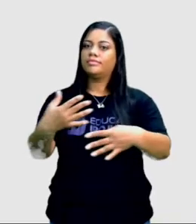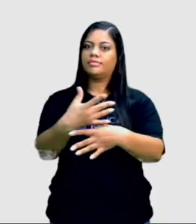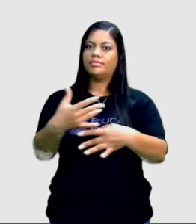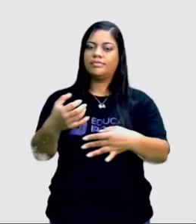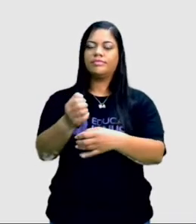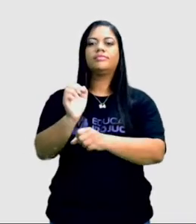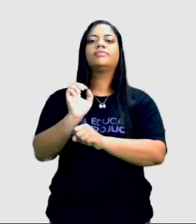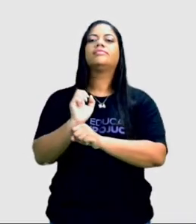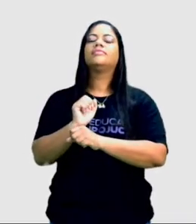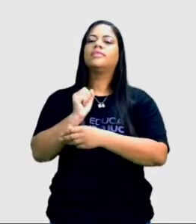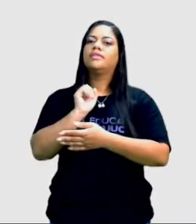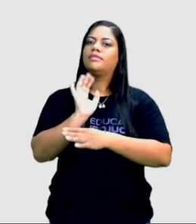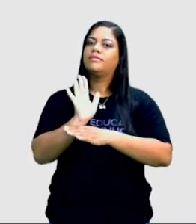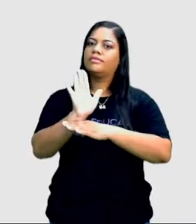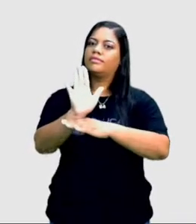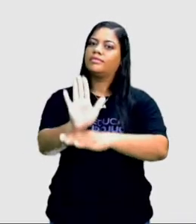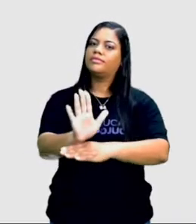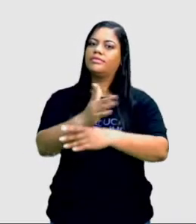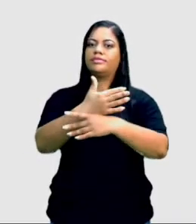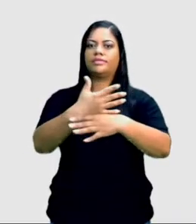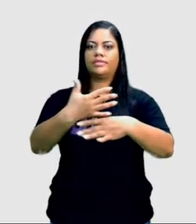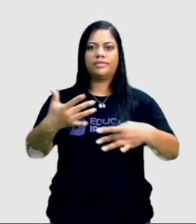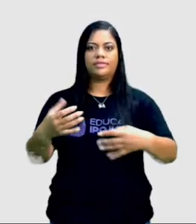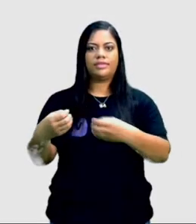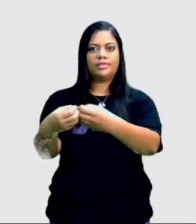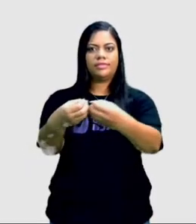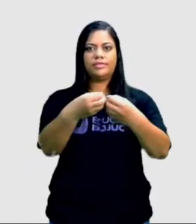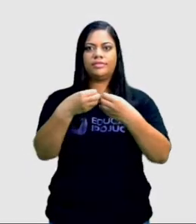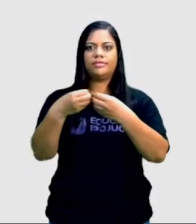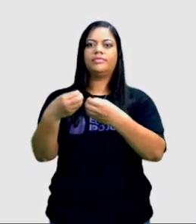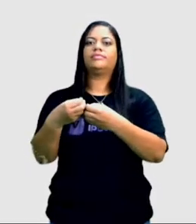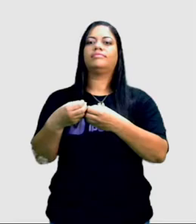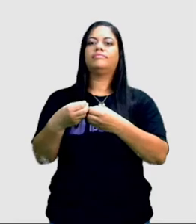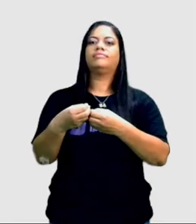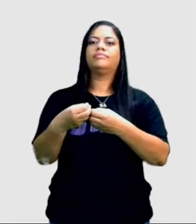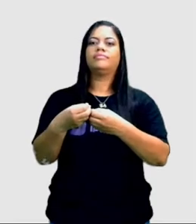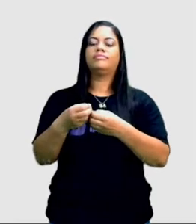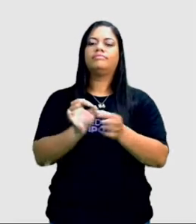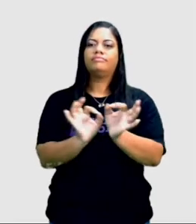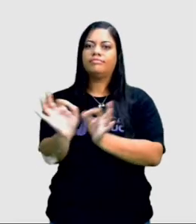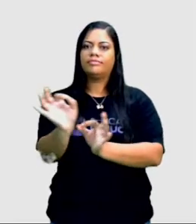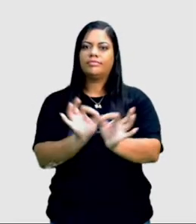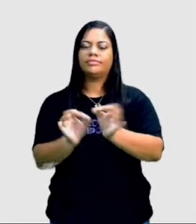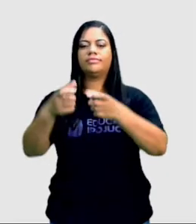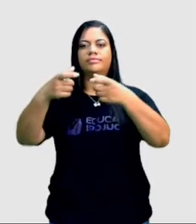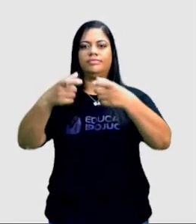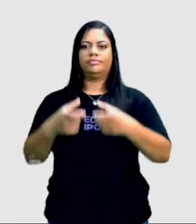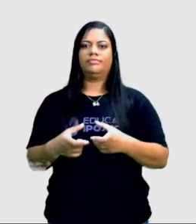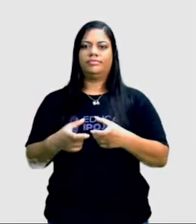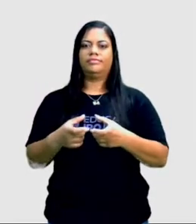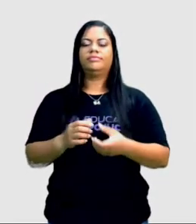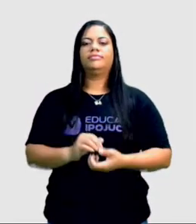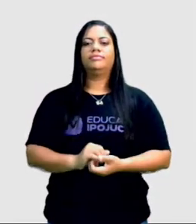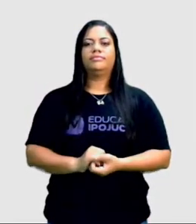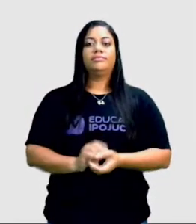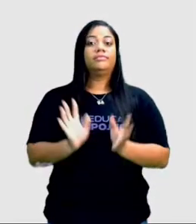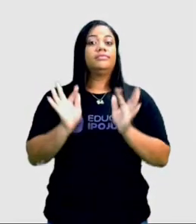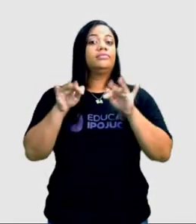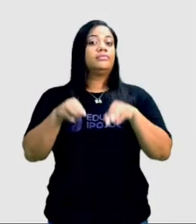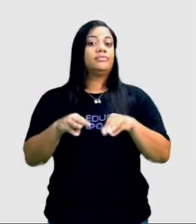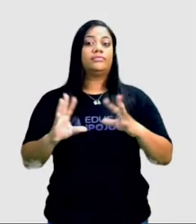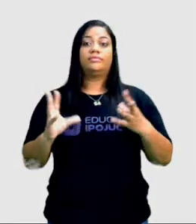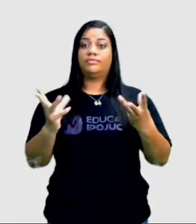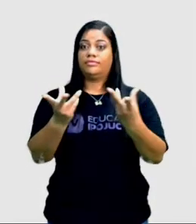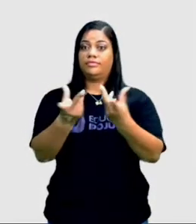ajudar a cidade-sede a administrar aquela localidade. E no final,